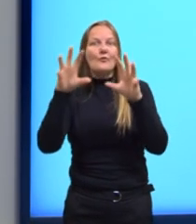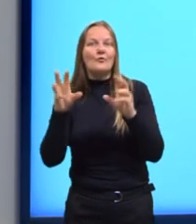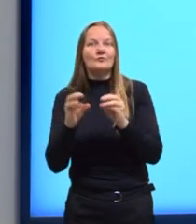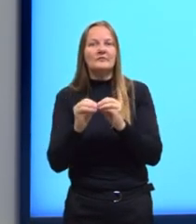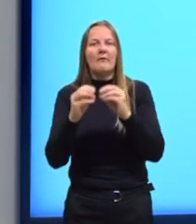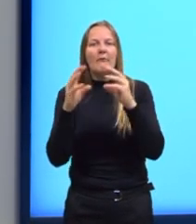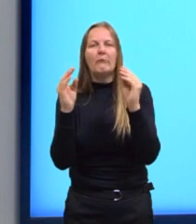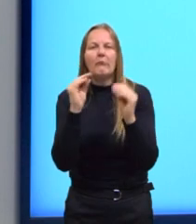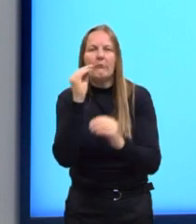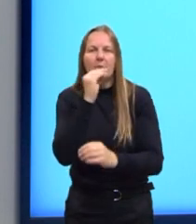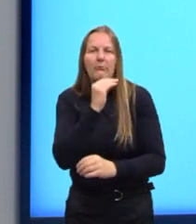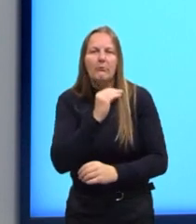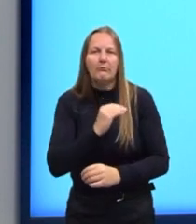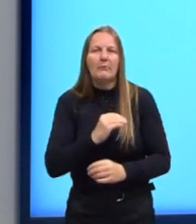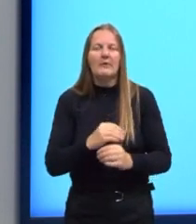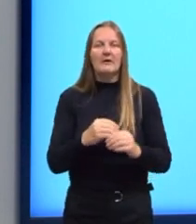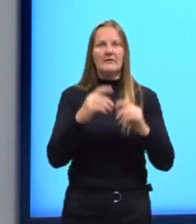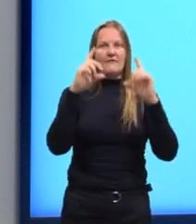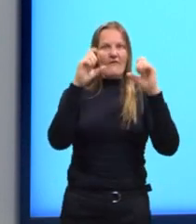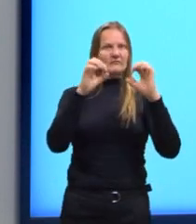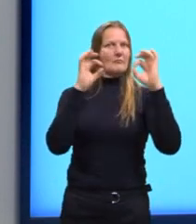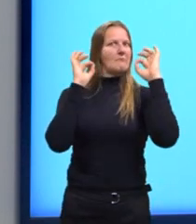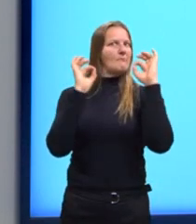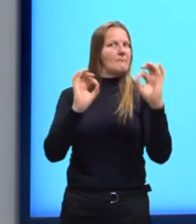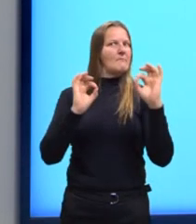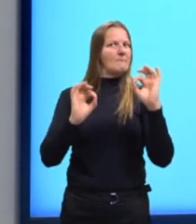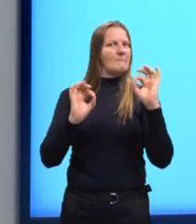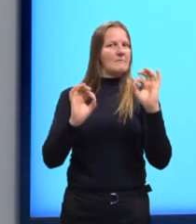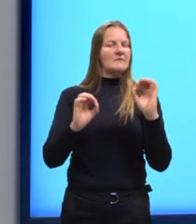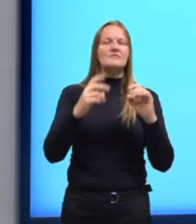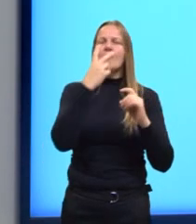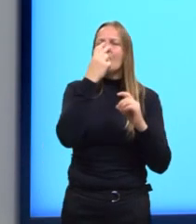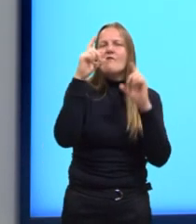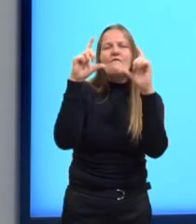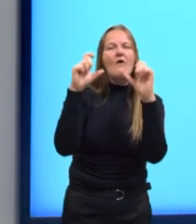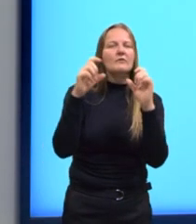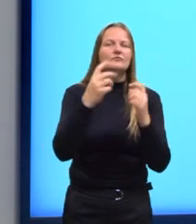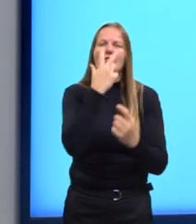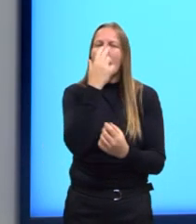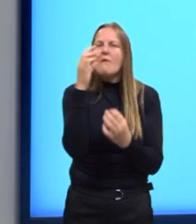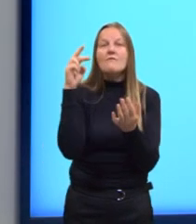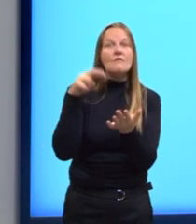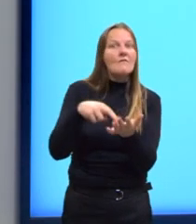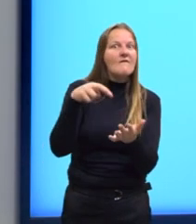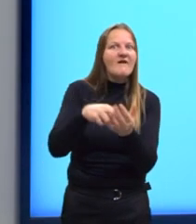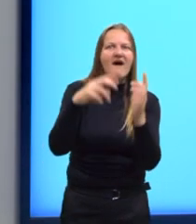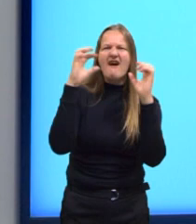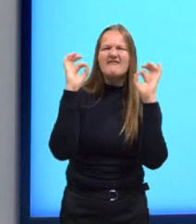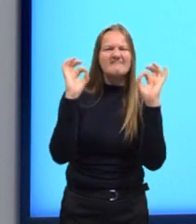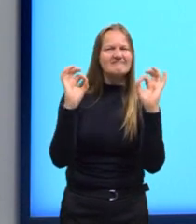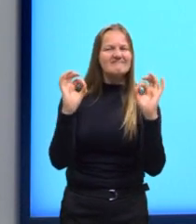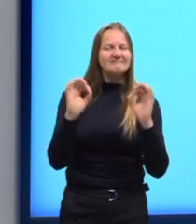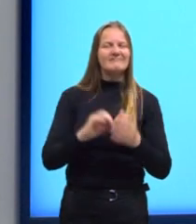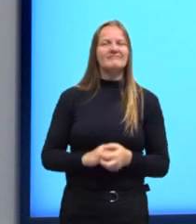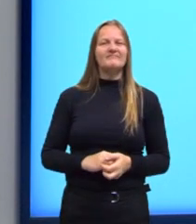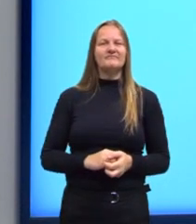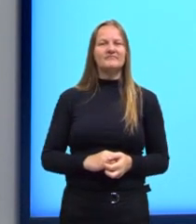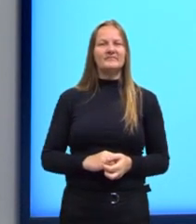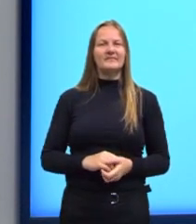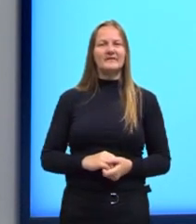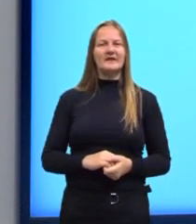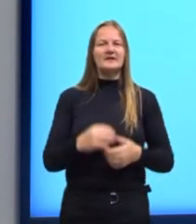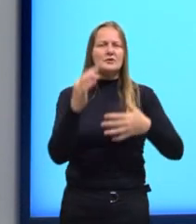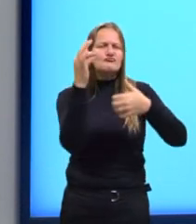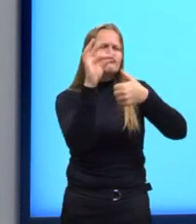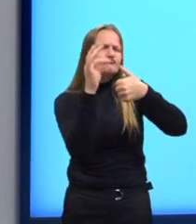gente ainda tem a imagem da traseira do cavalo que parece uma fotografia de tão realista que é. Então, eu tenho a minúcia